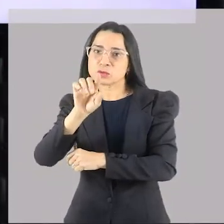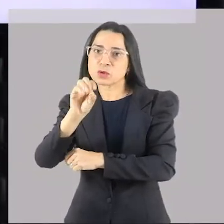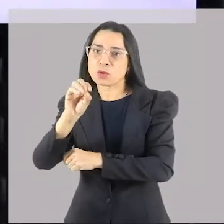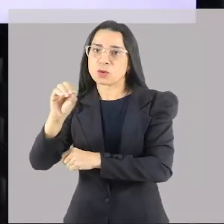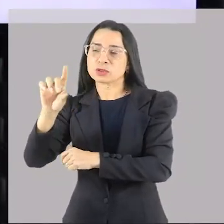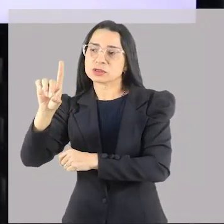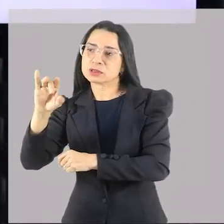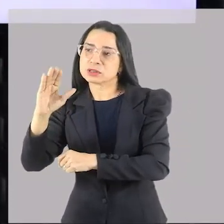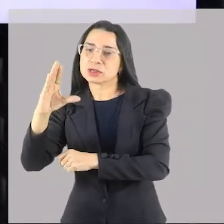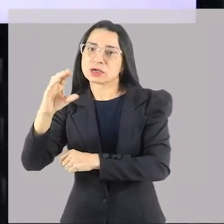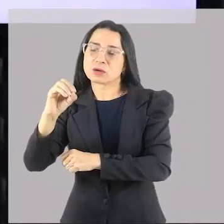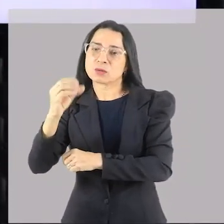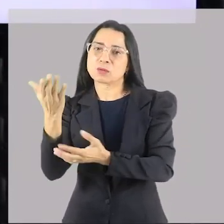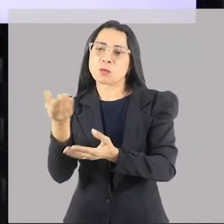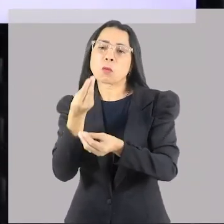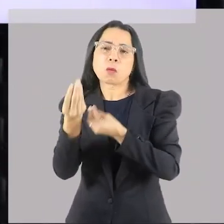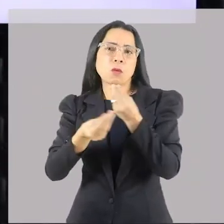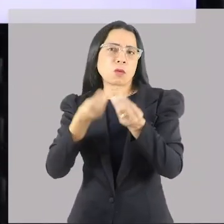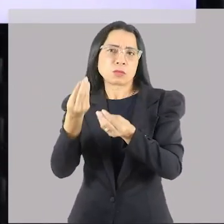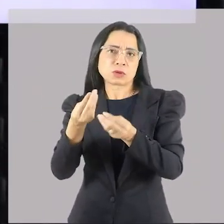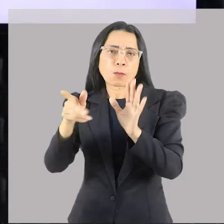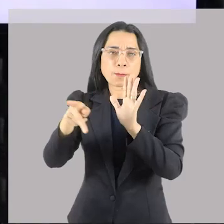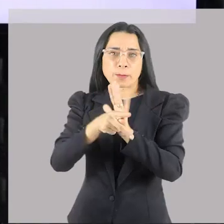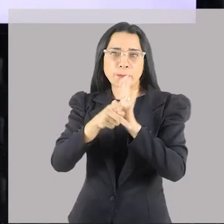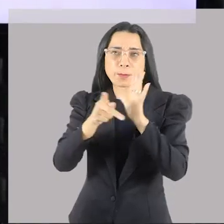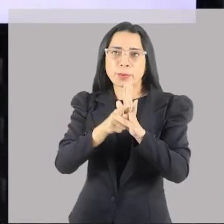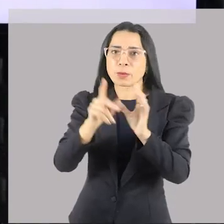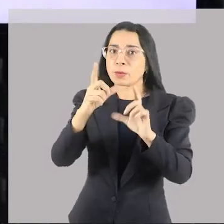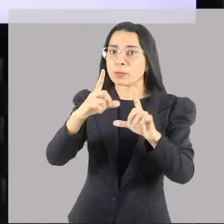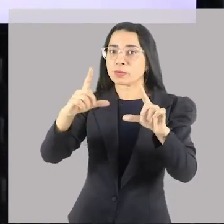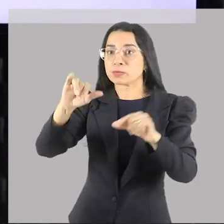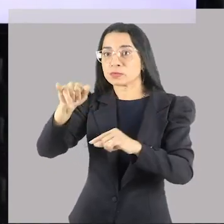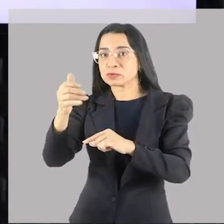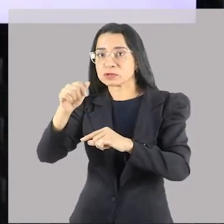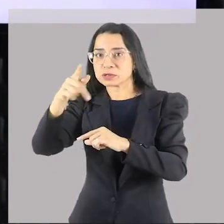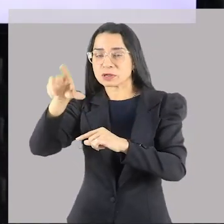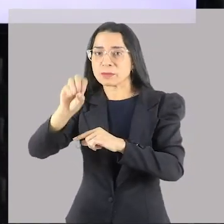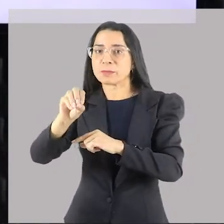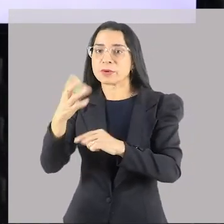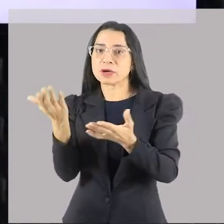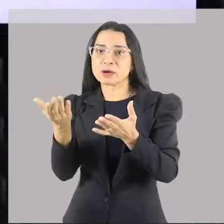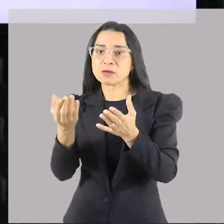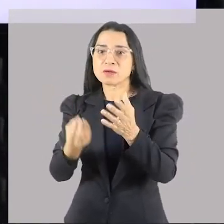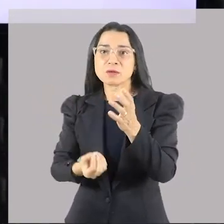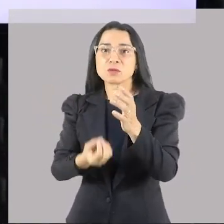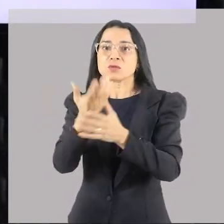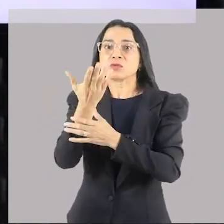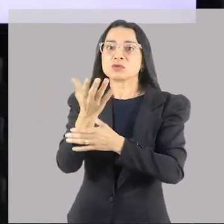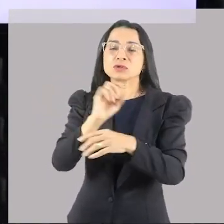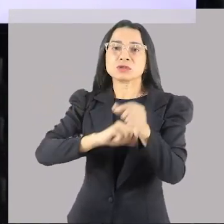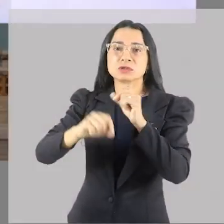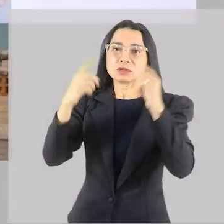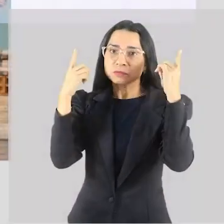japoneses e vão beber na fonte grega de conhecimento? Para você ter uma noção de como eles têm influência sobre isso.